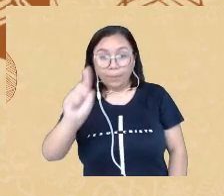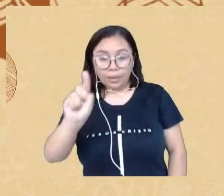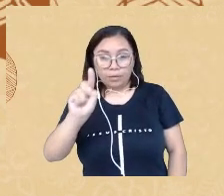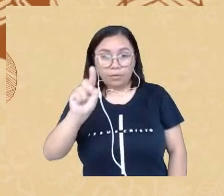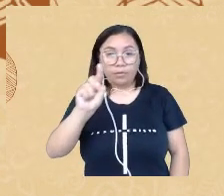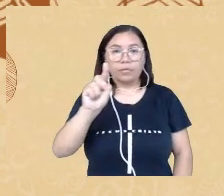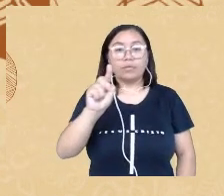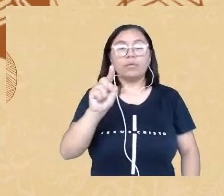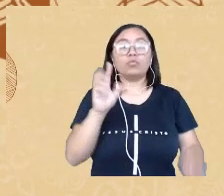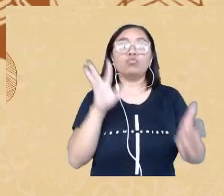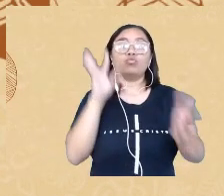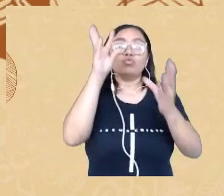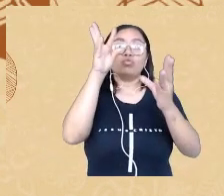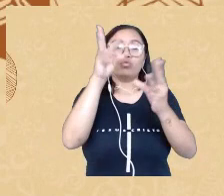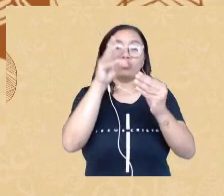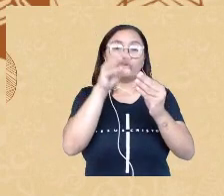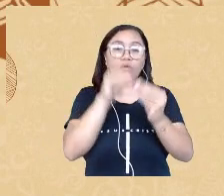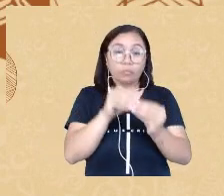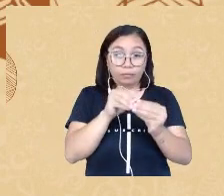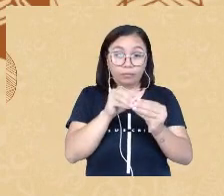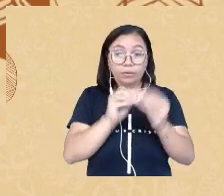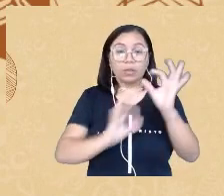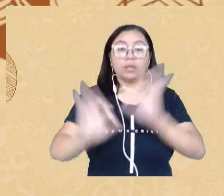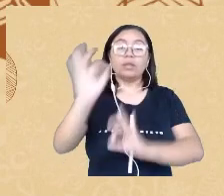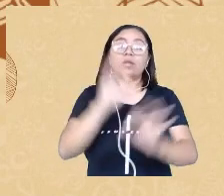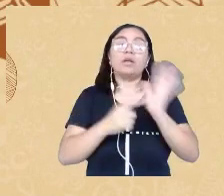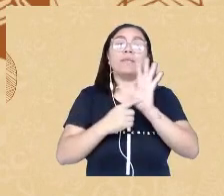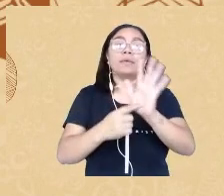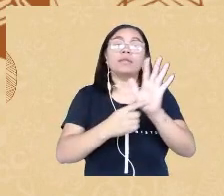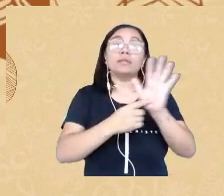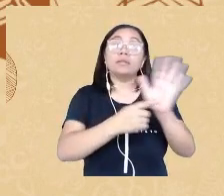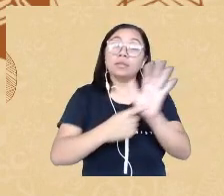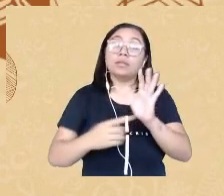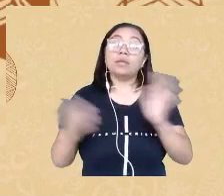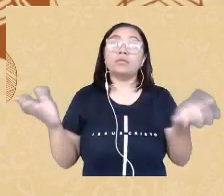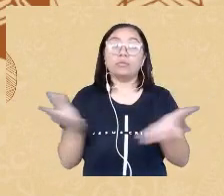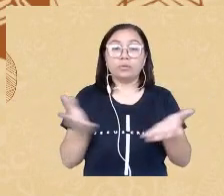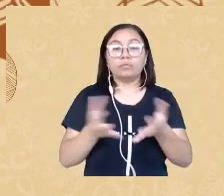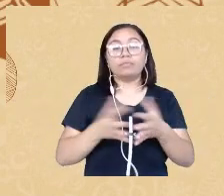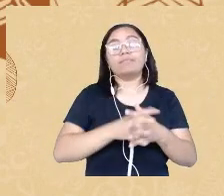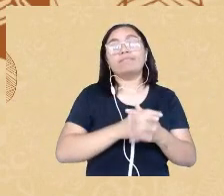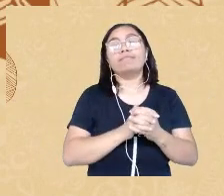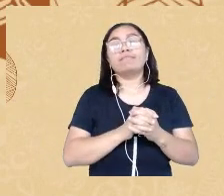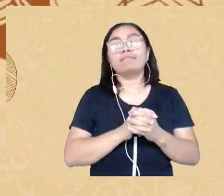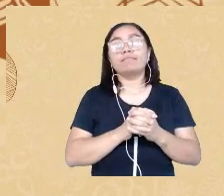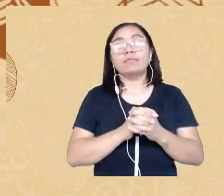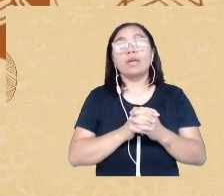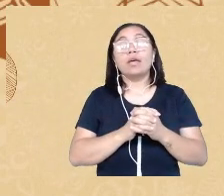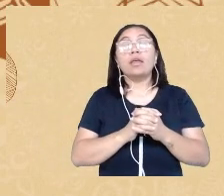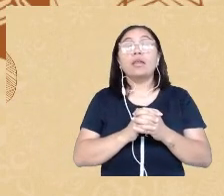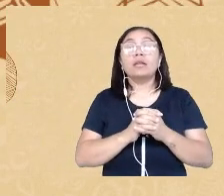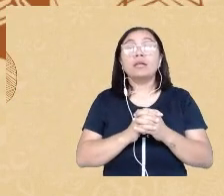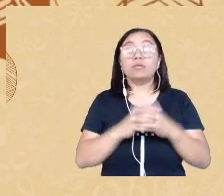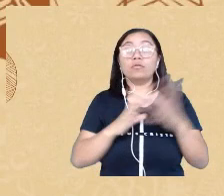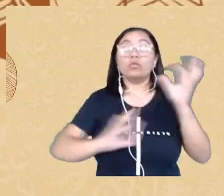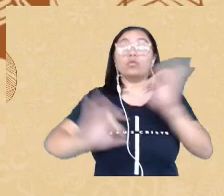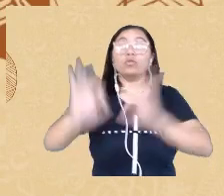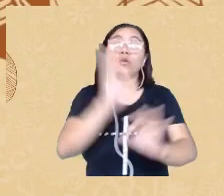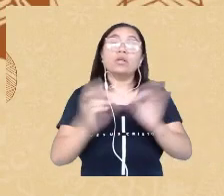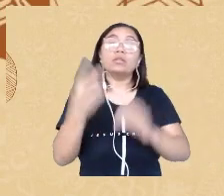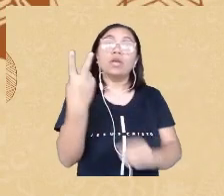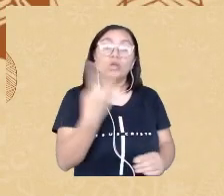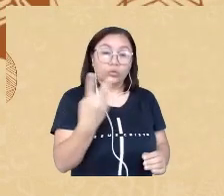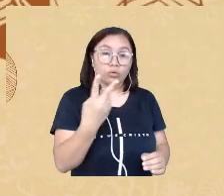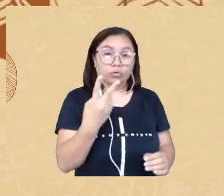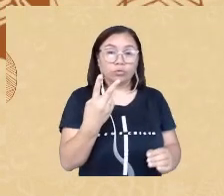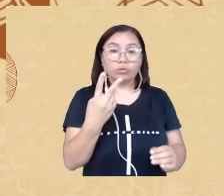analisado e apresentado nessa oportunidade aqui da minha fala. Foram realizadas duas análises lexicais.